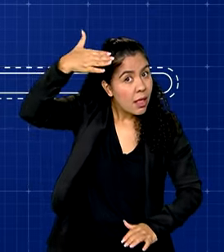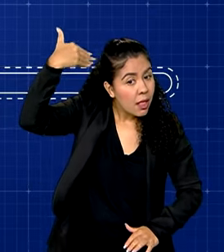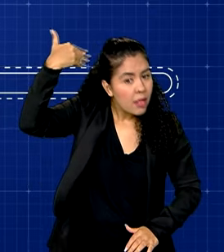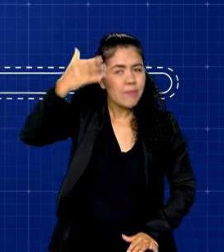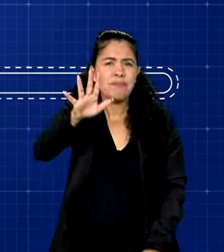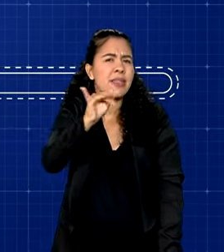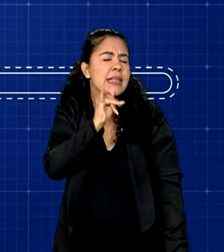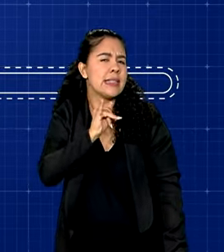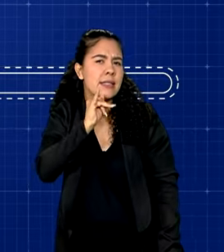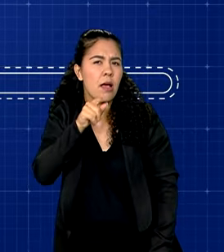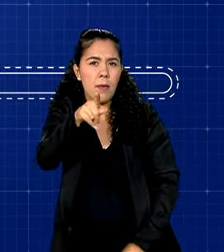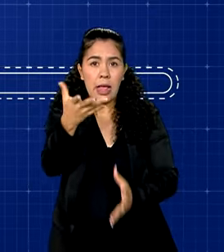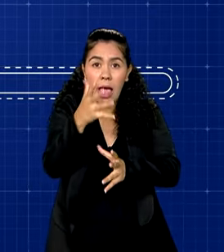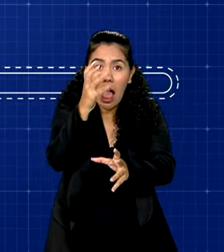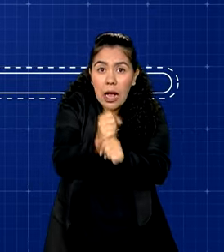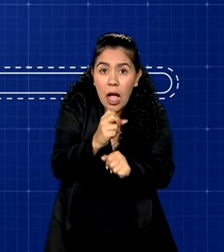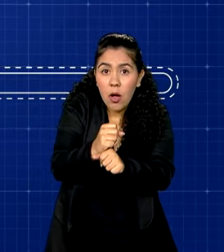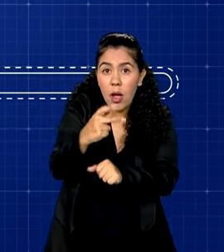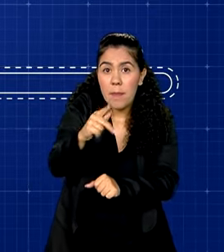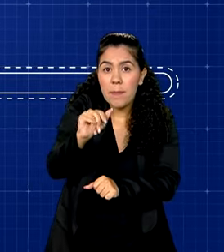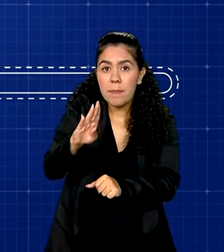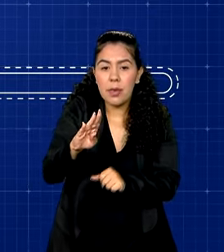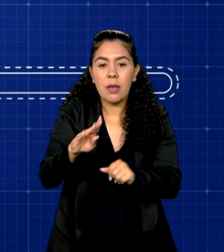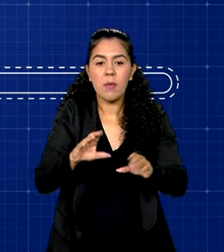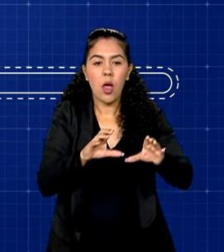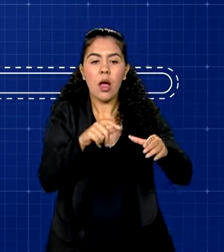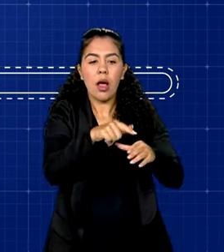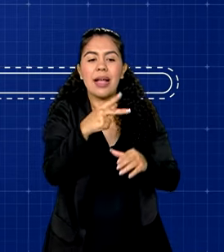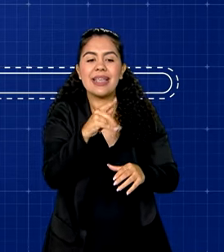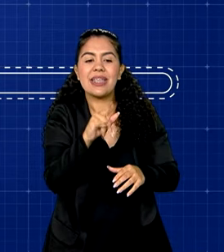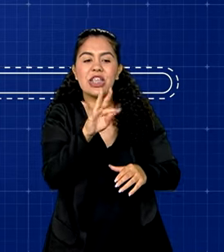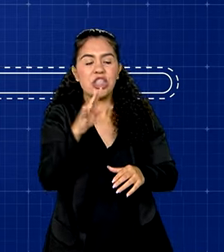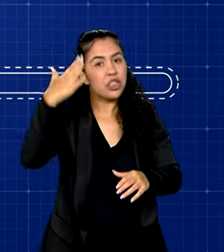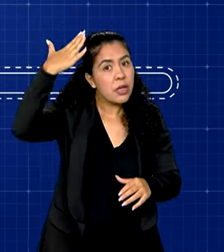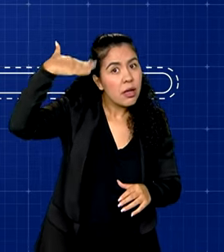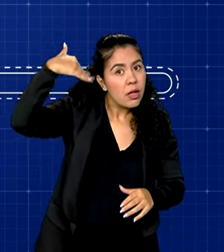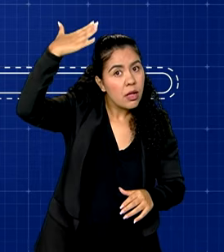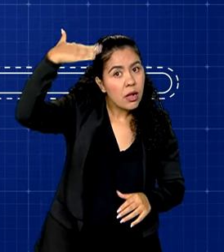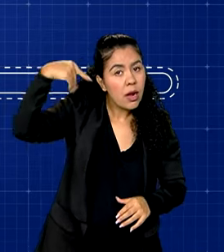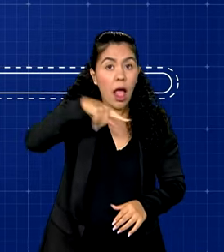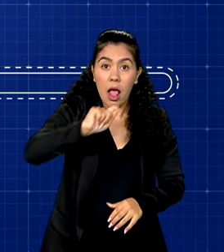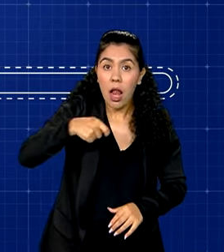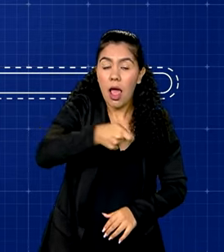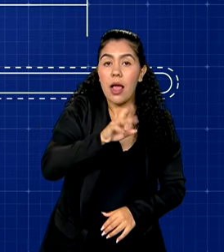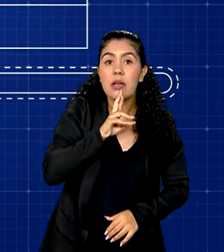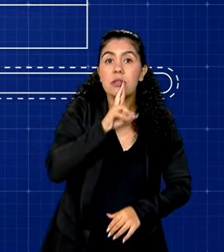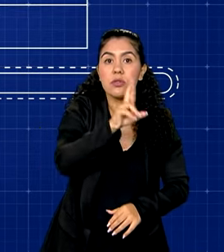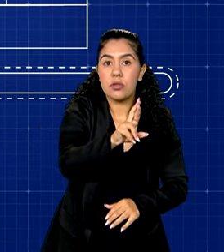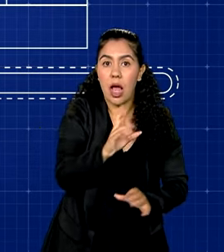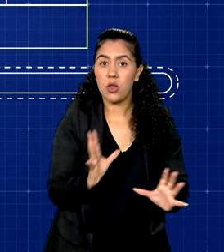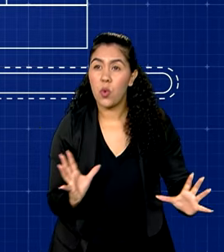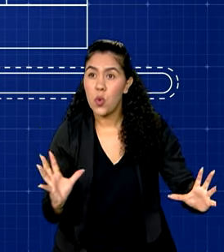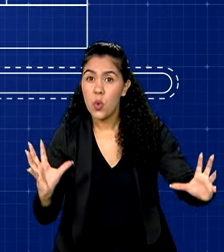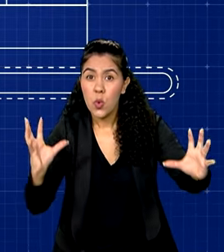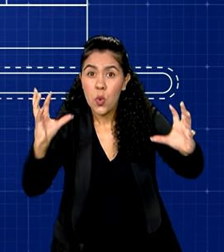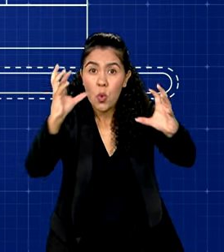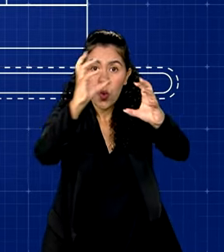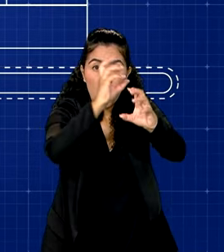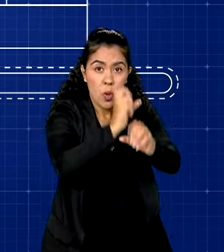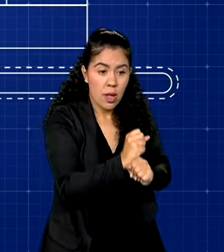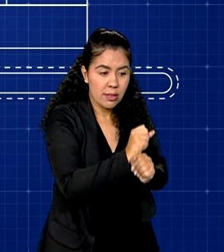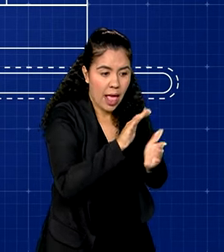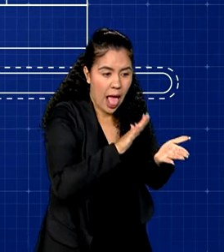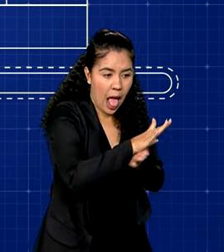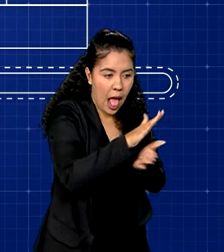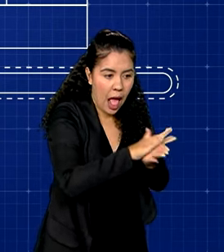supor que queremos calcular o PIB de um kit de tintura. Ele seria o resultado da soma de todos os gastos para a sua produção.